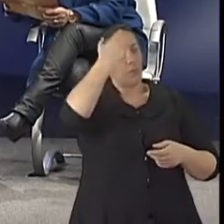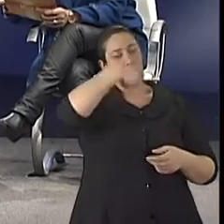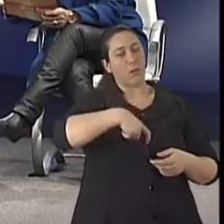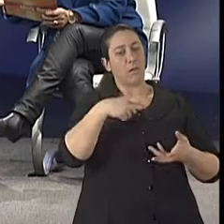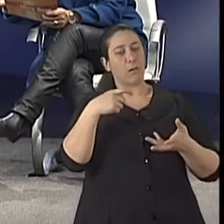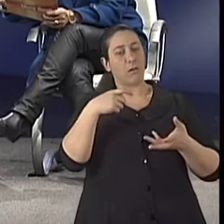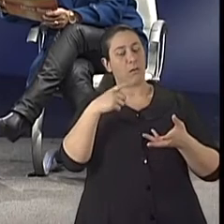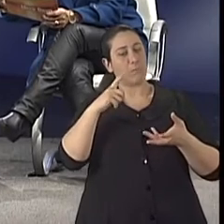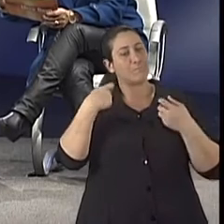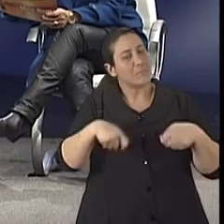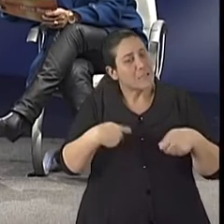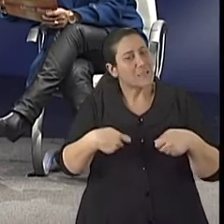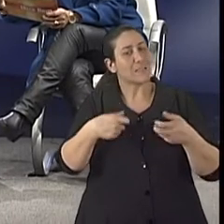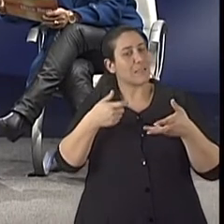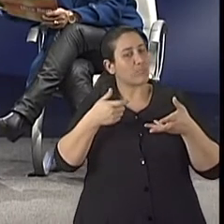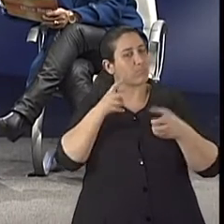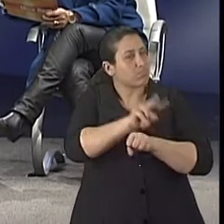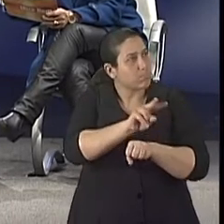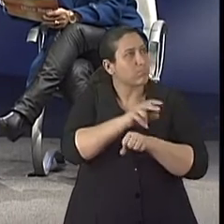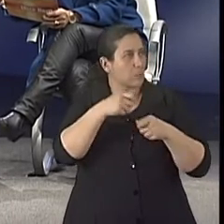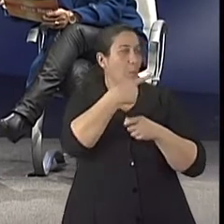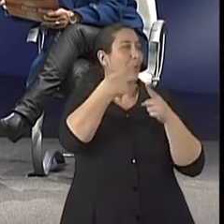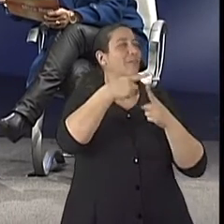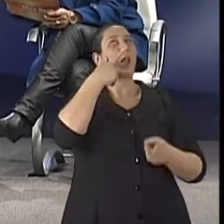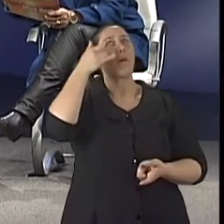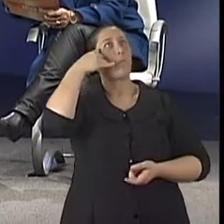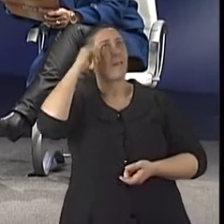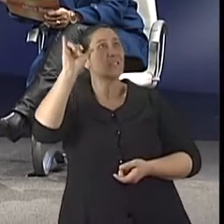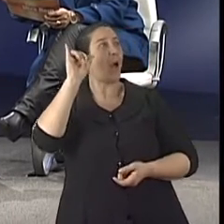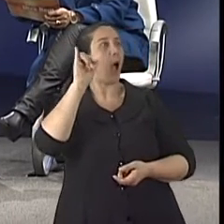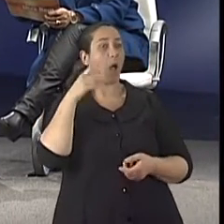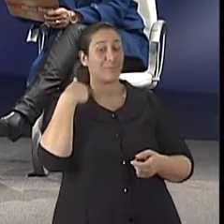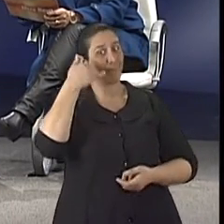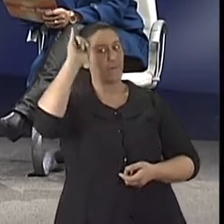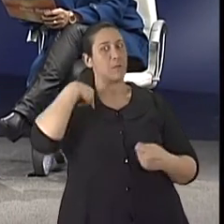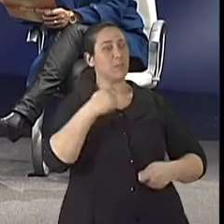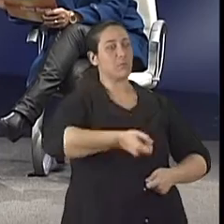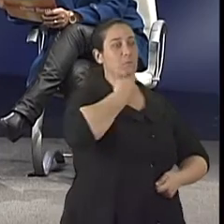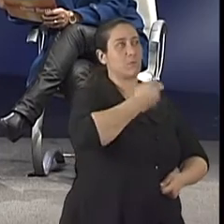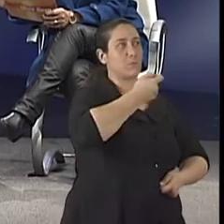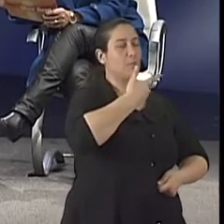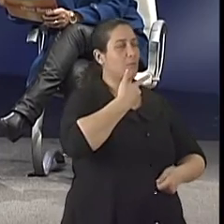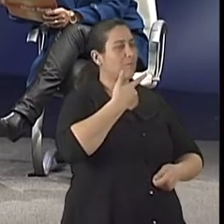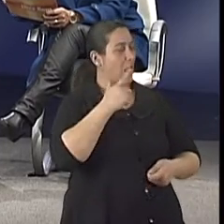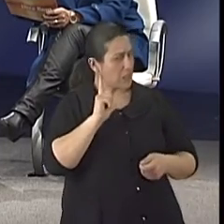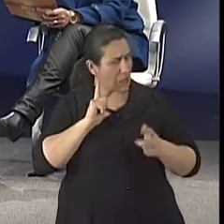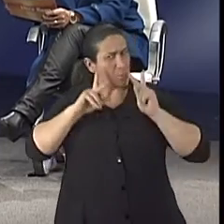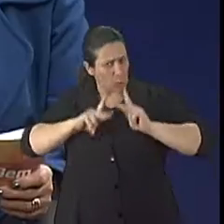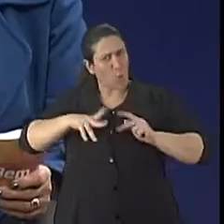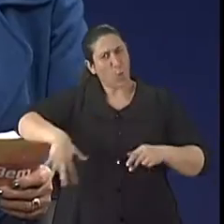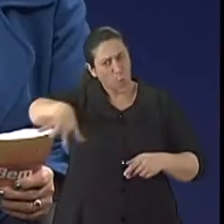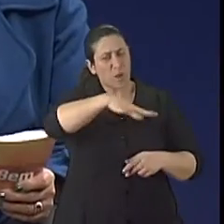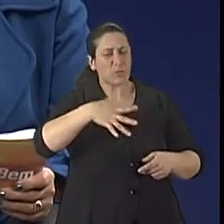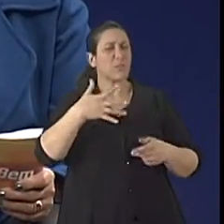se prevenir. E muitas pessoas entendem que prevenção é tomar medicação, às vezes, né? Mas tem toda uma população que, por